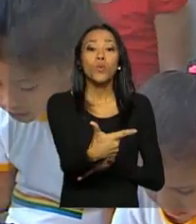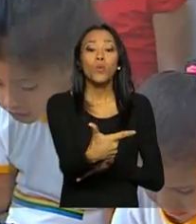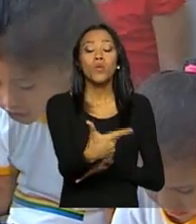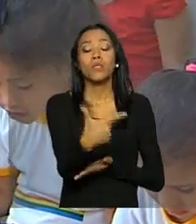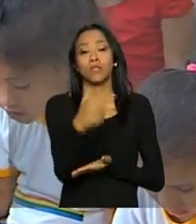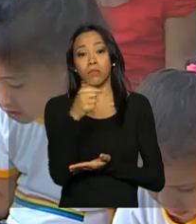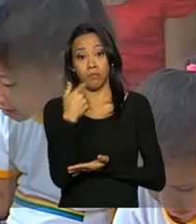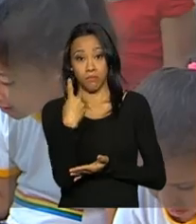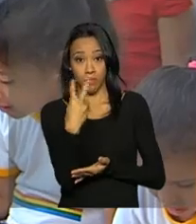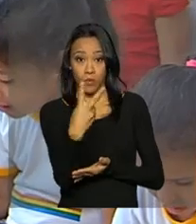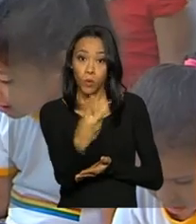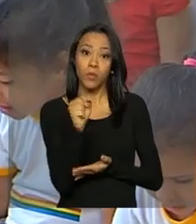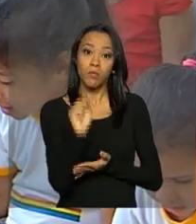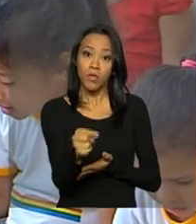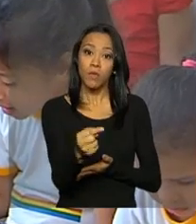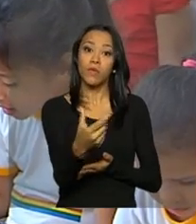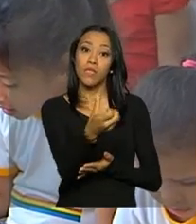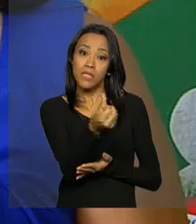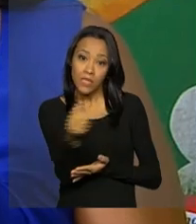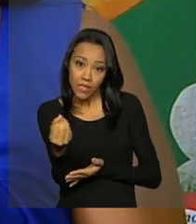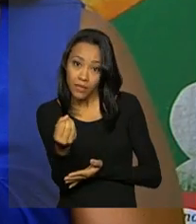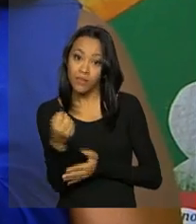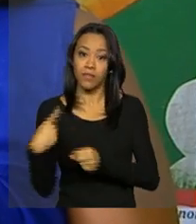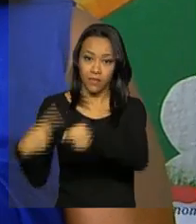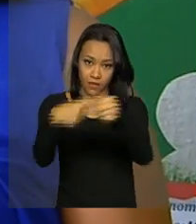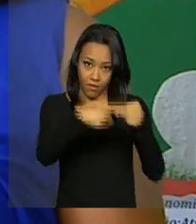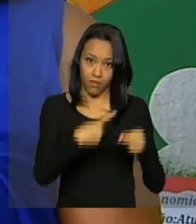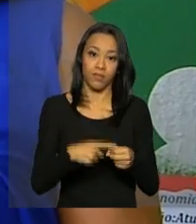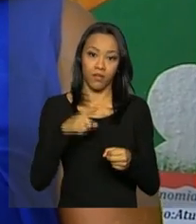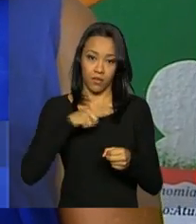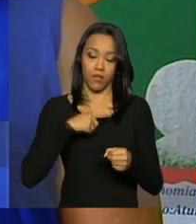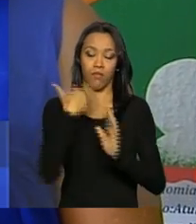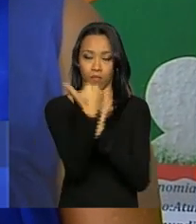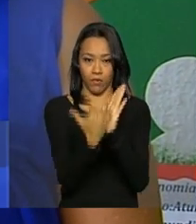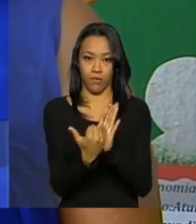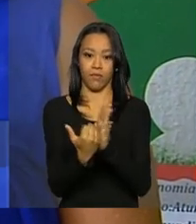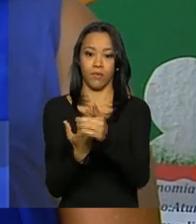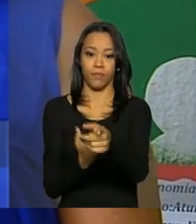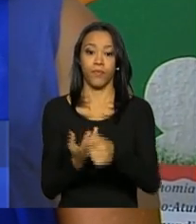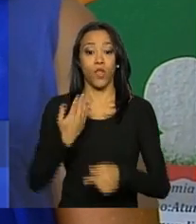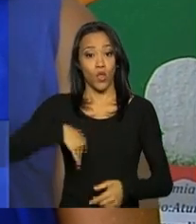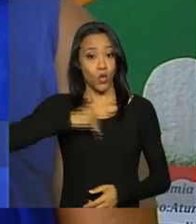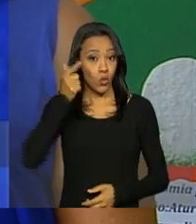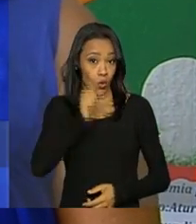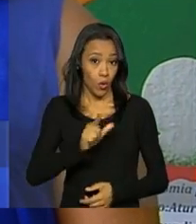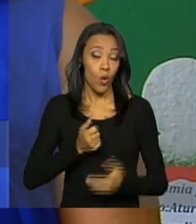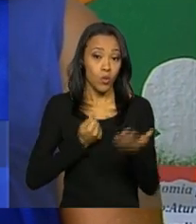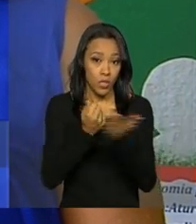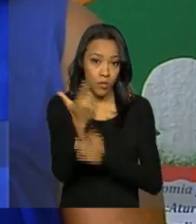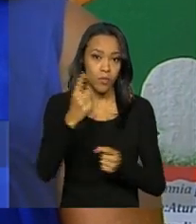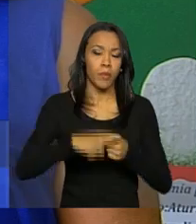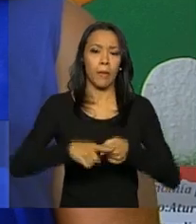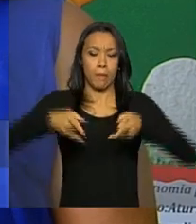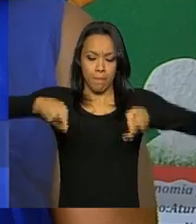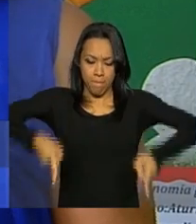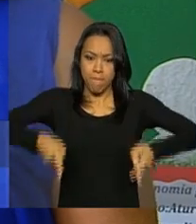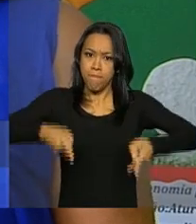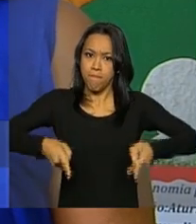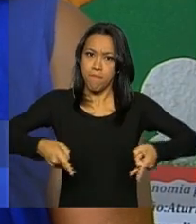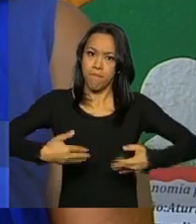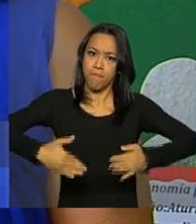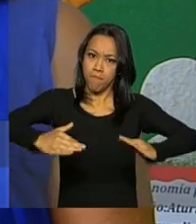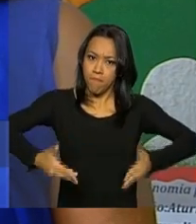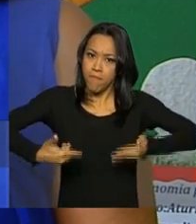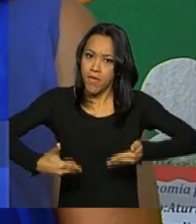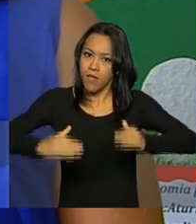de todo o país atendidas pelo programa. Nós adquirimos berços para as crianças, nós adquirimos colchonetes